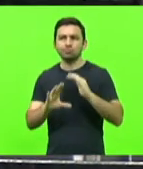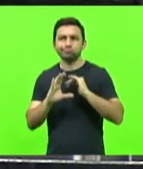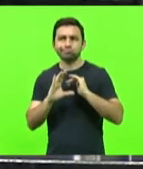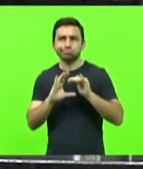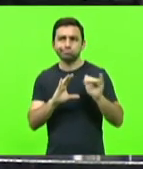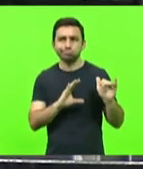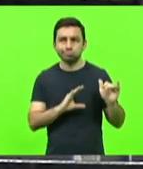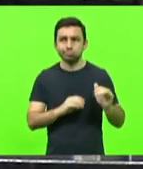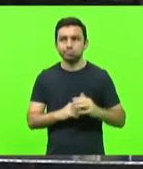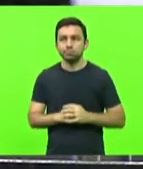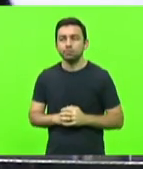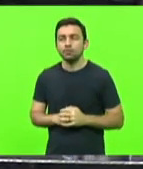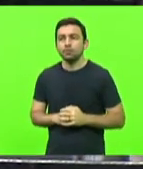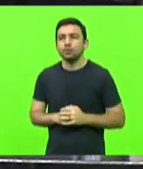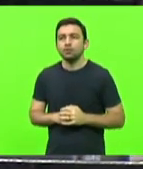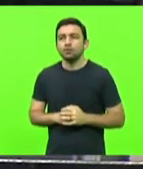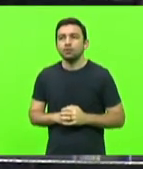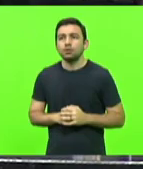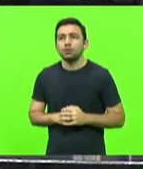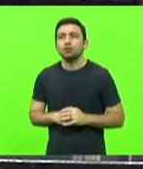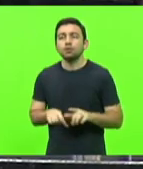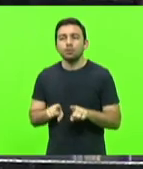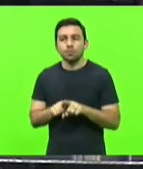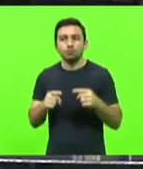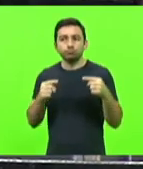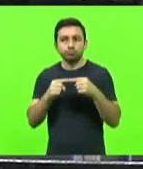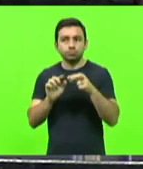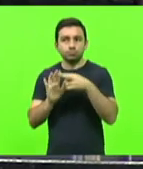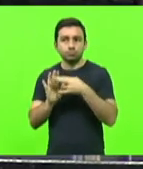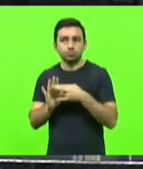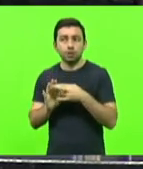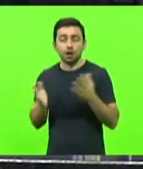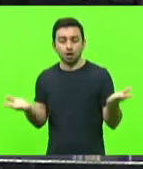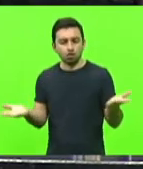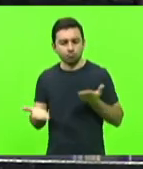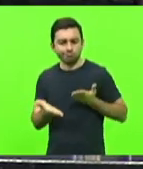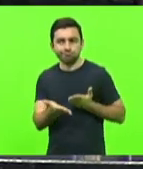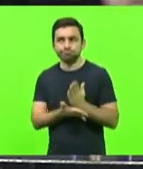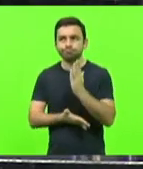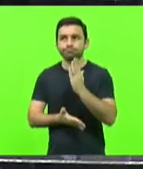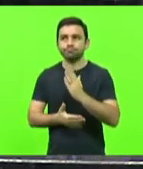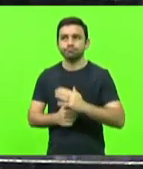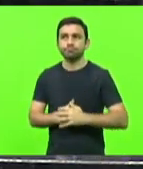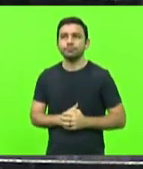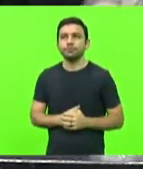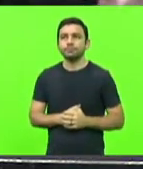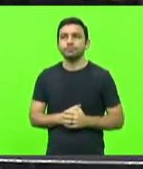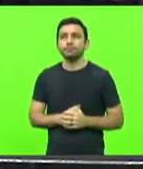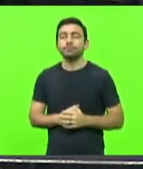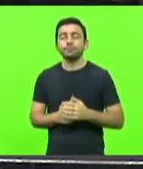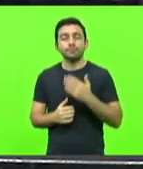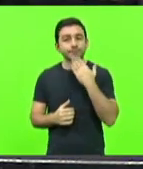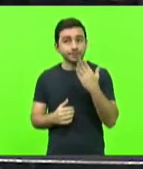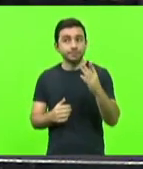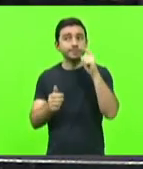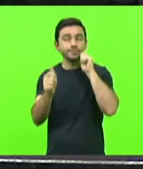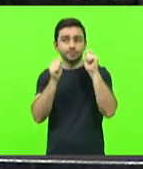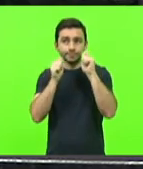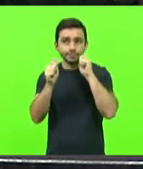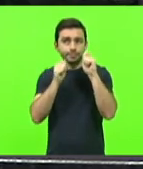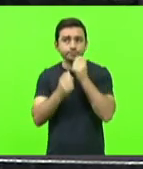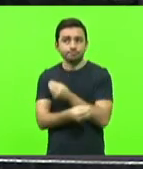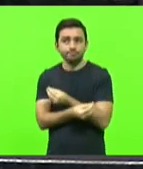seus e-mails. E, conforme nosso regimento interno, dou por aprovados. Peço para que a assessoria possa fazer a